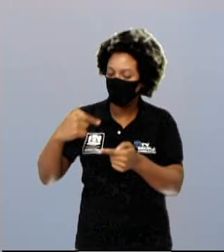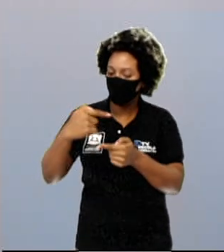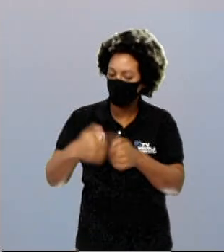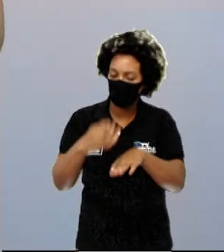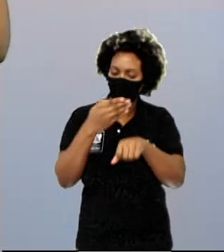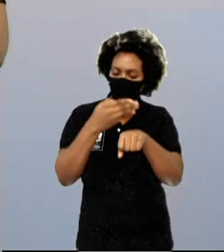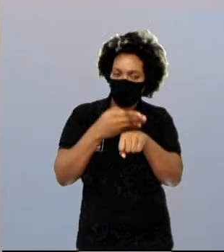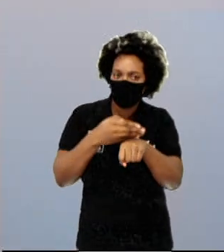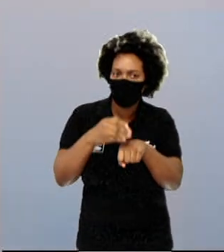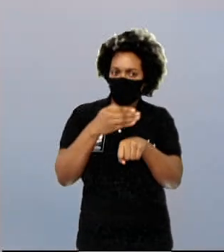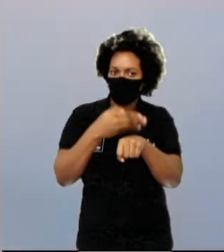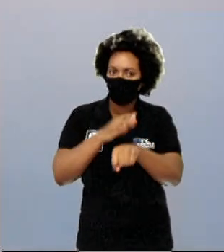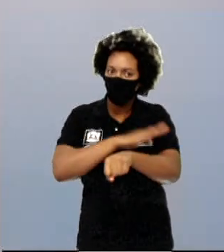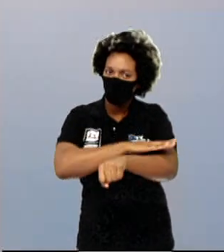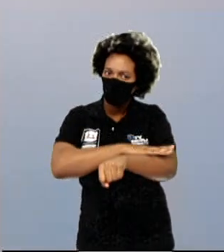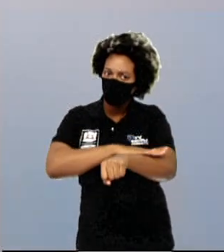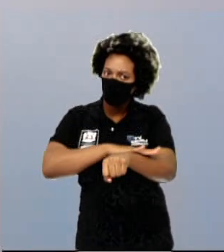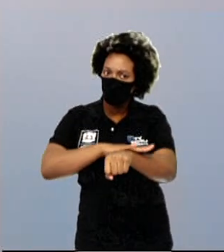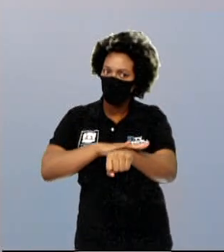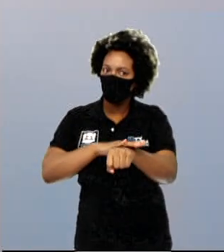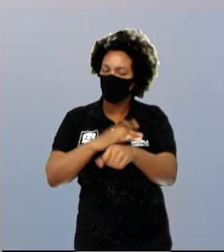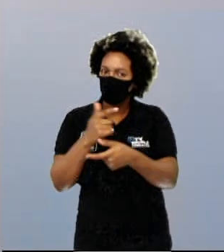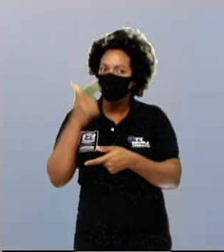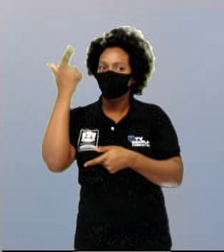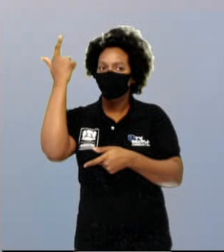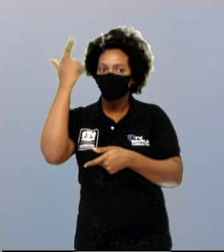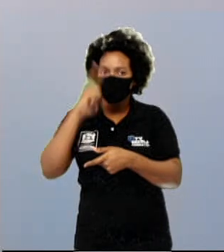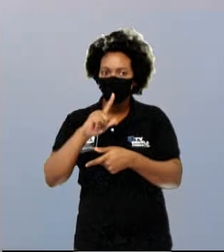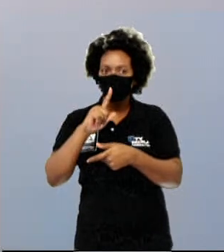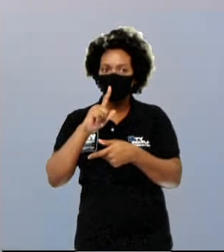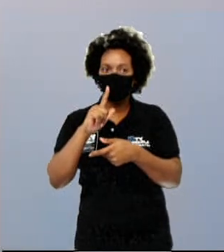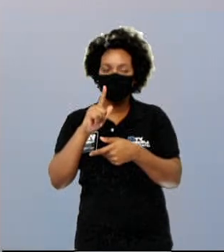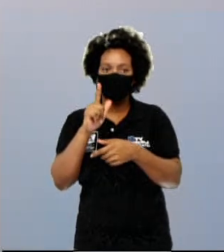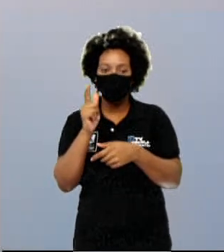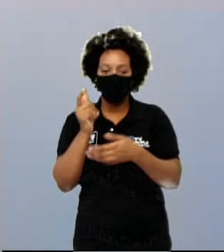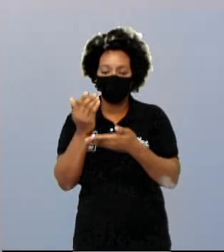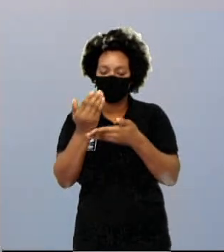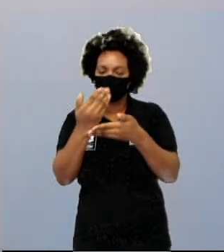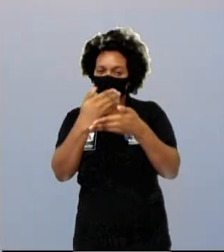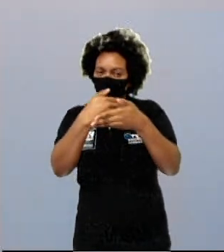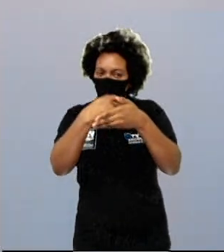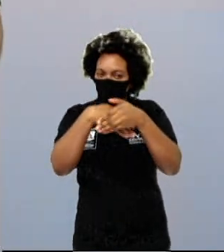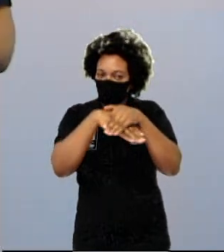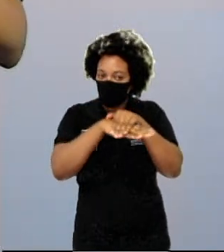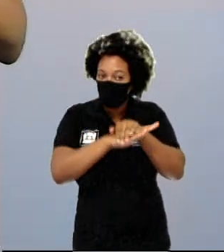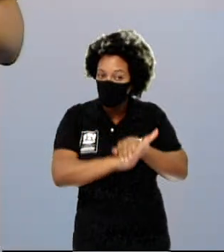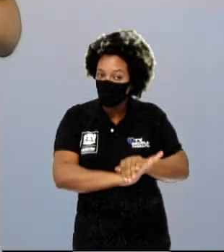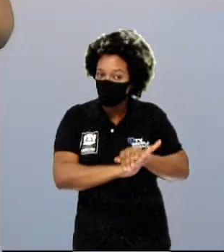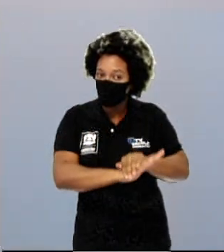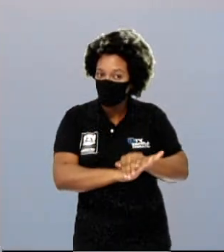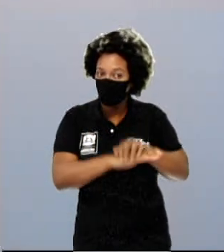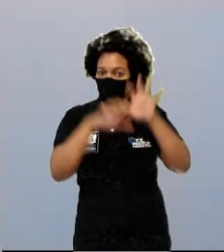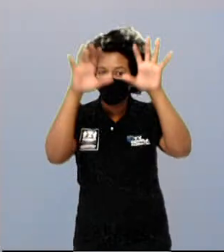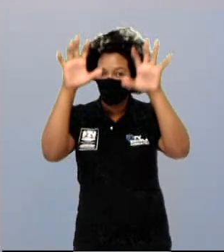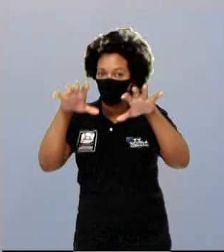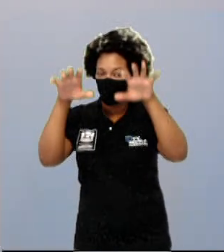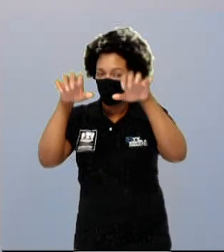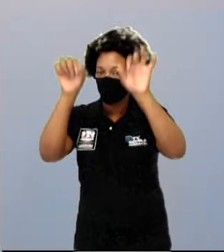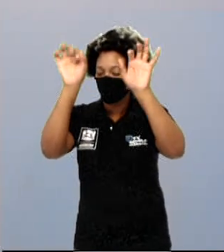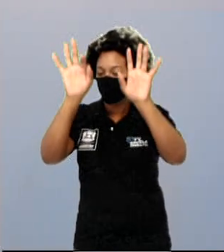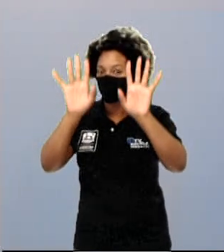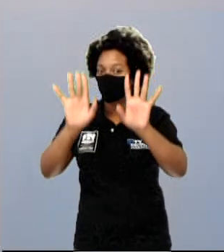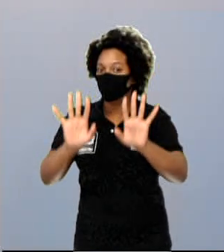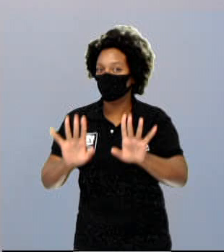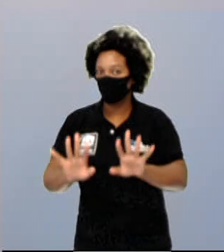com uma pele mais branca. O que fazia com que ele se confundisse na neve e isso o protegia dos seus